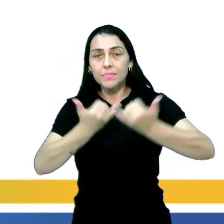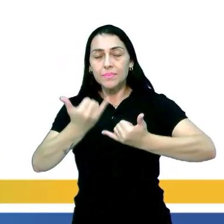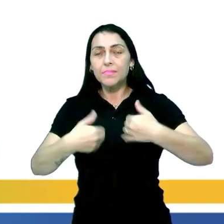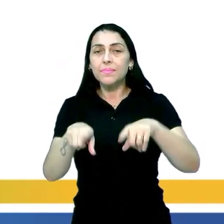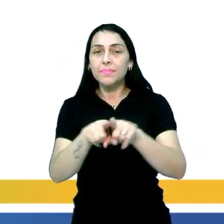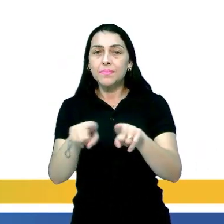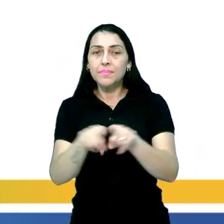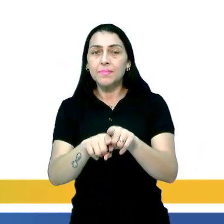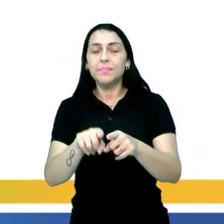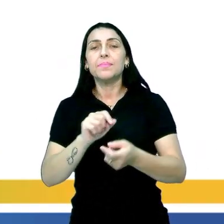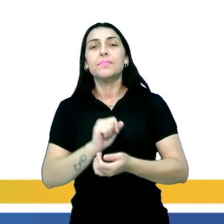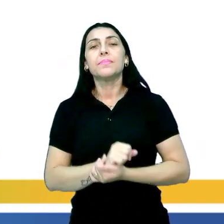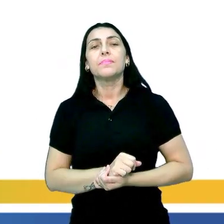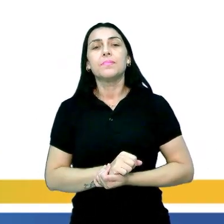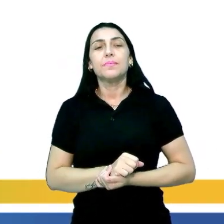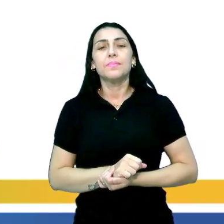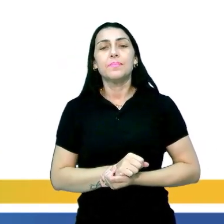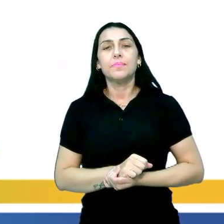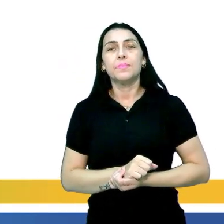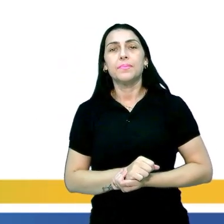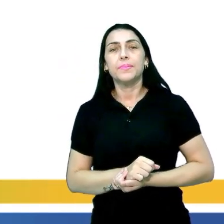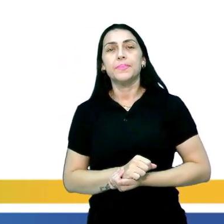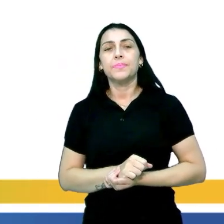Então, nós chamamos eles de cartoon.